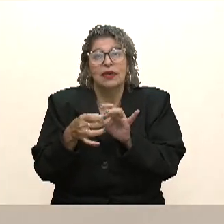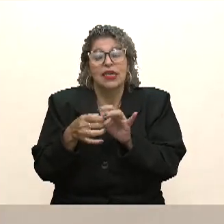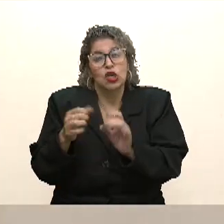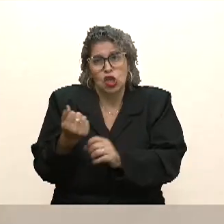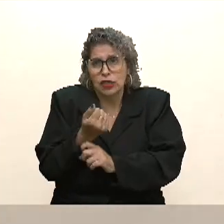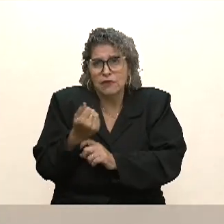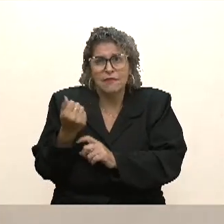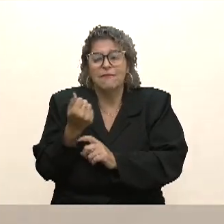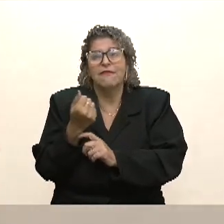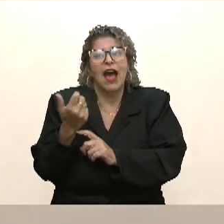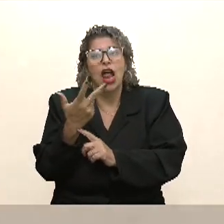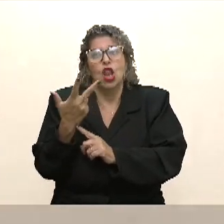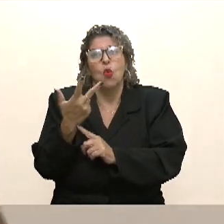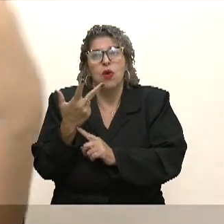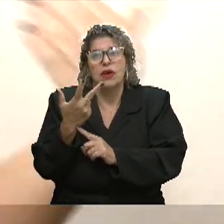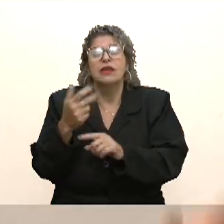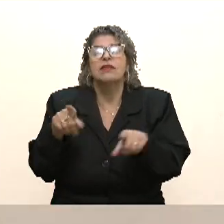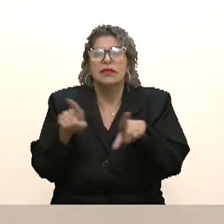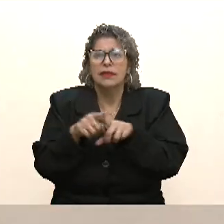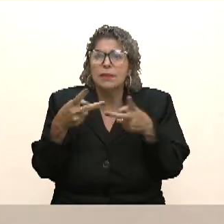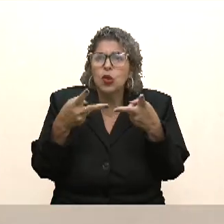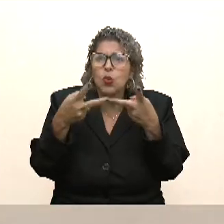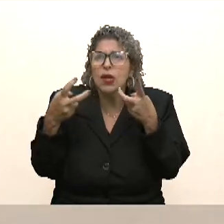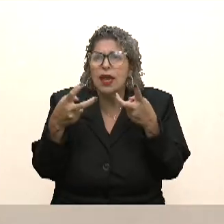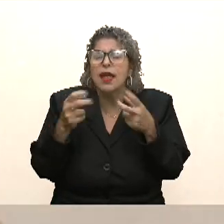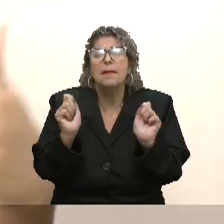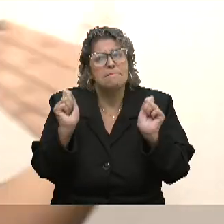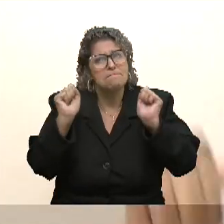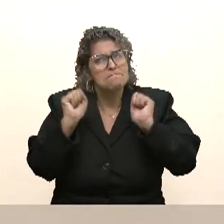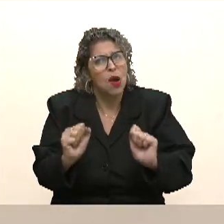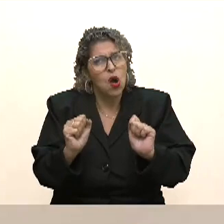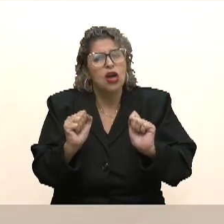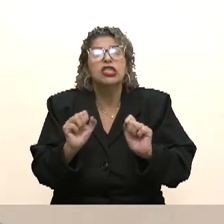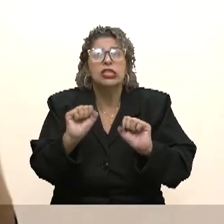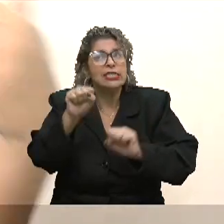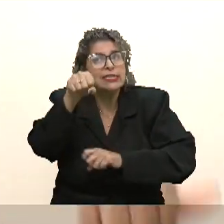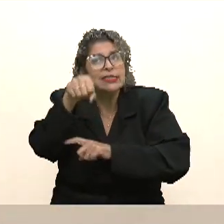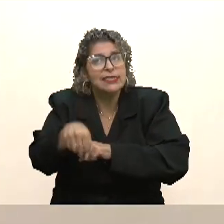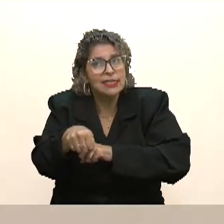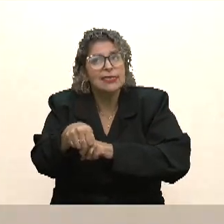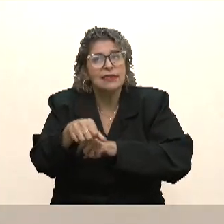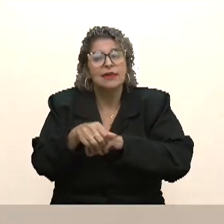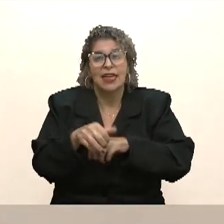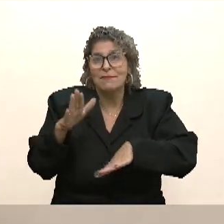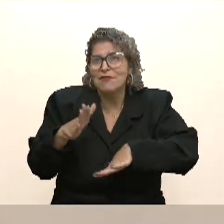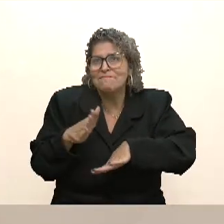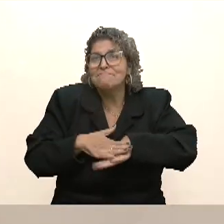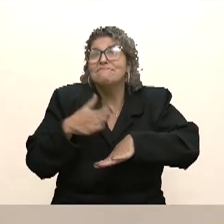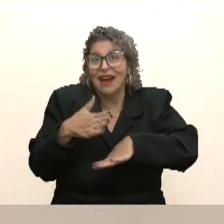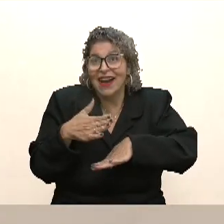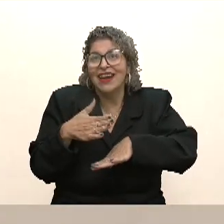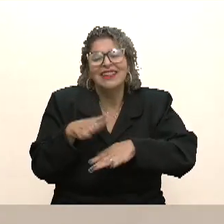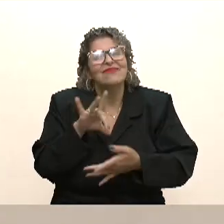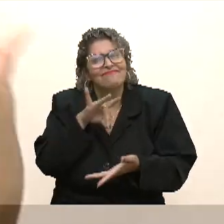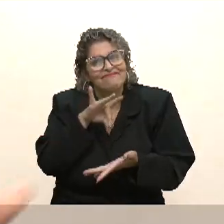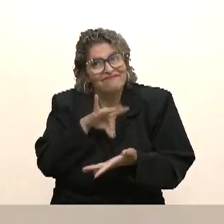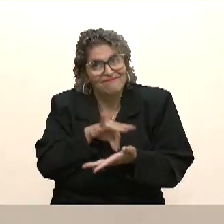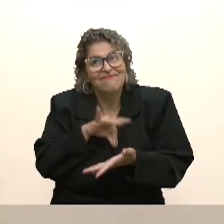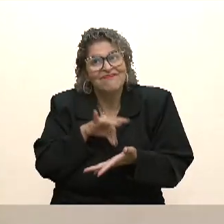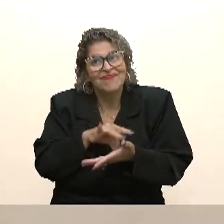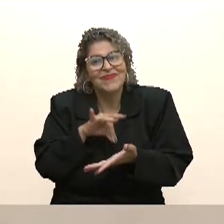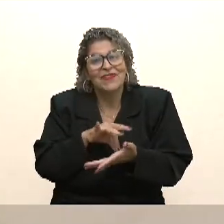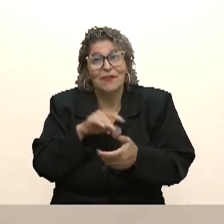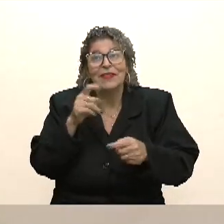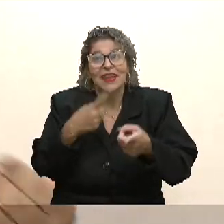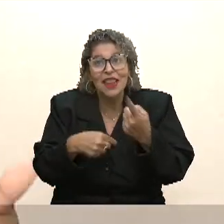valores e olhar para isso, né? A mulher, ela pode, ela pode sim, ela pode muito mais. E, com certeza, vai fazer